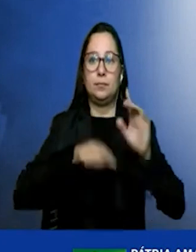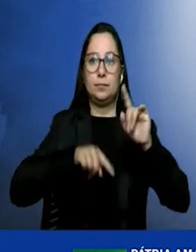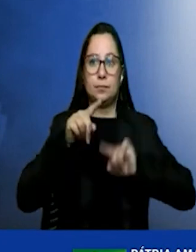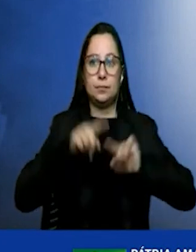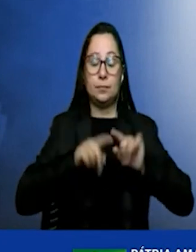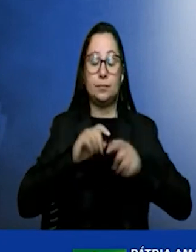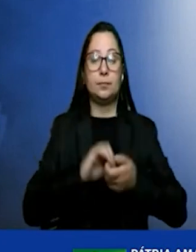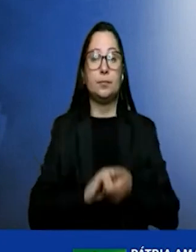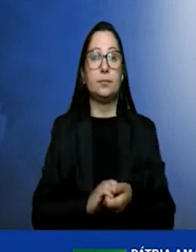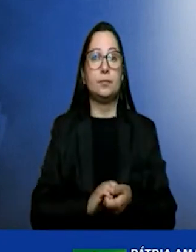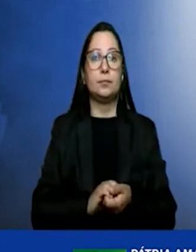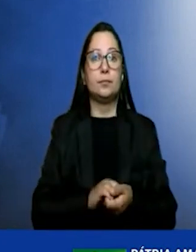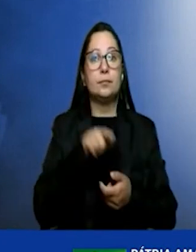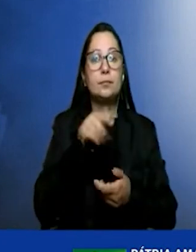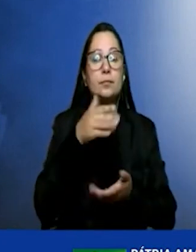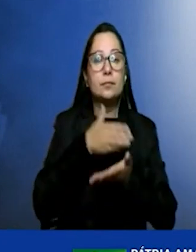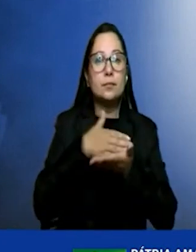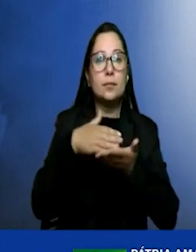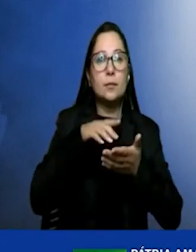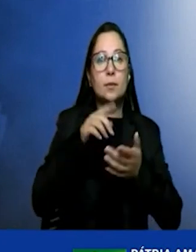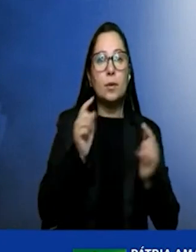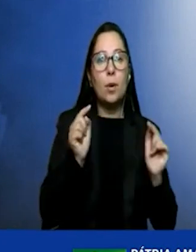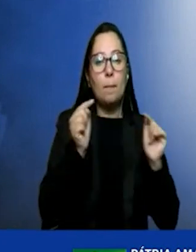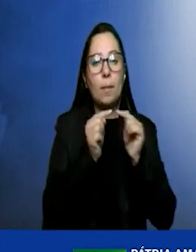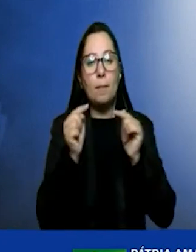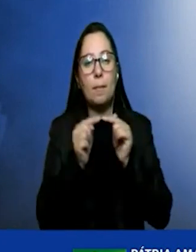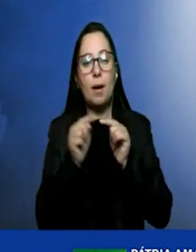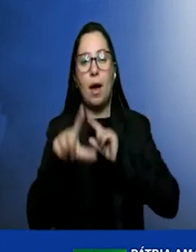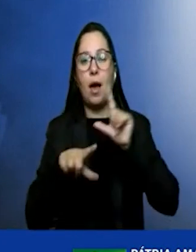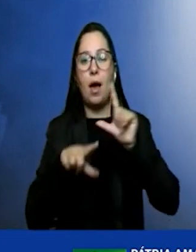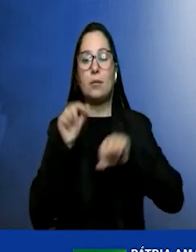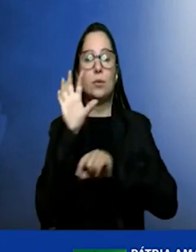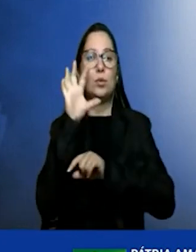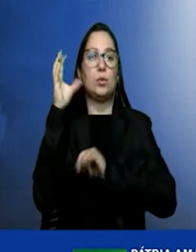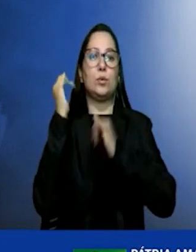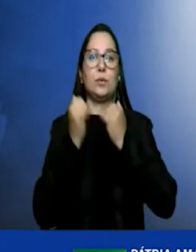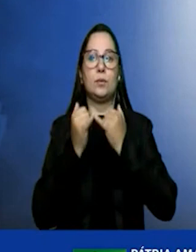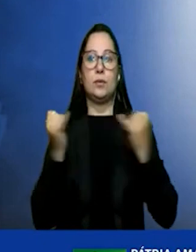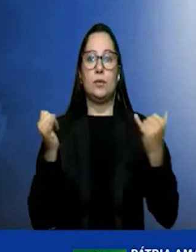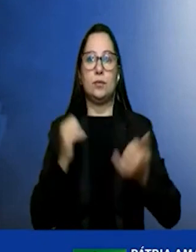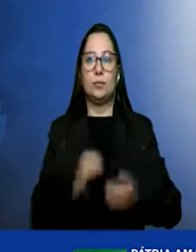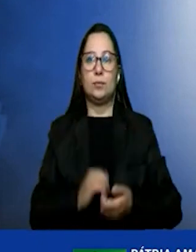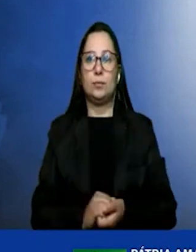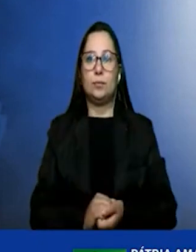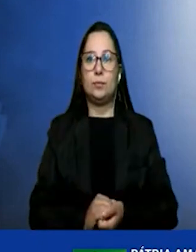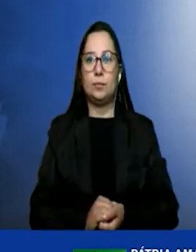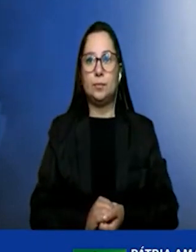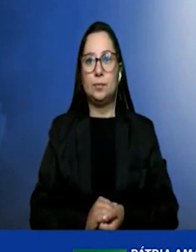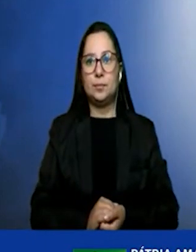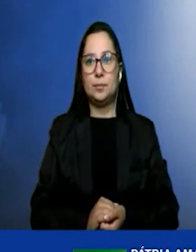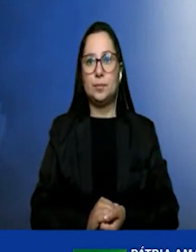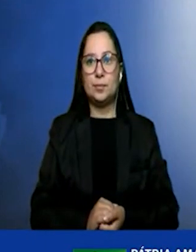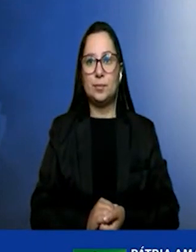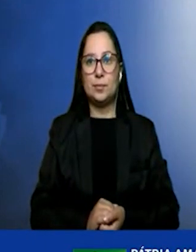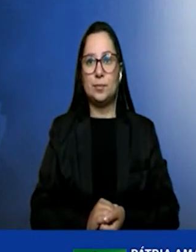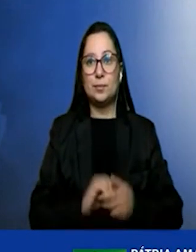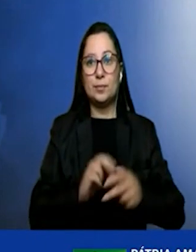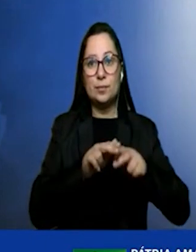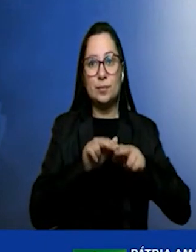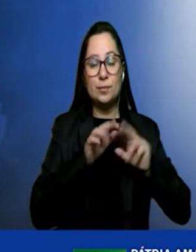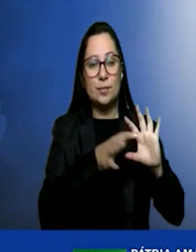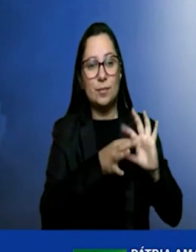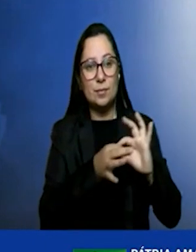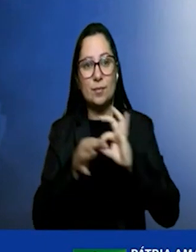buscar alternativas para soluções de energia. E foi nesse contexto de maior